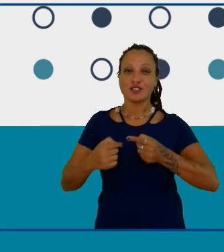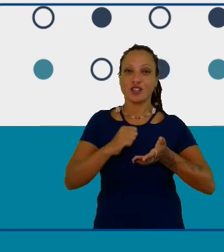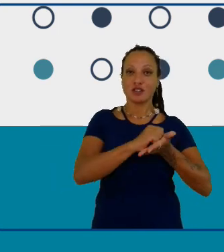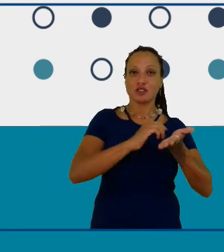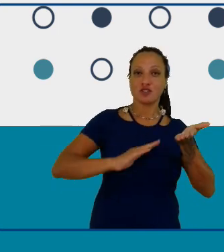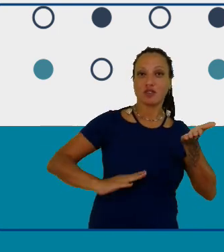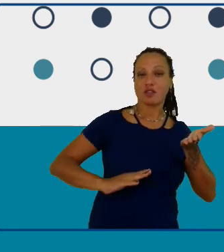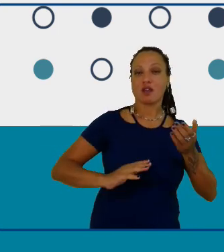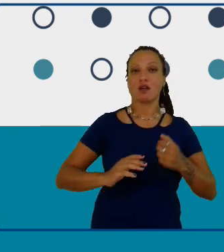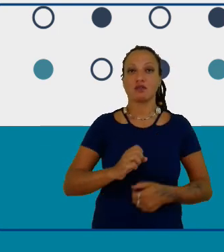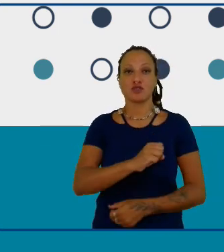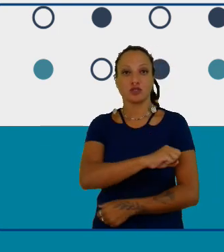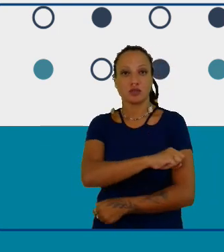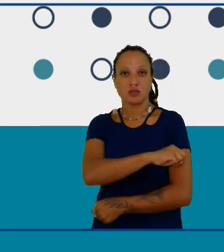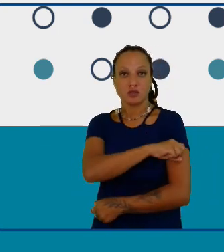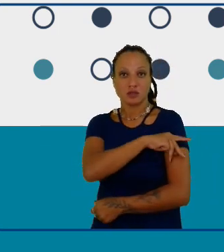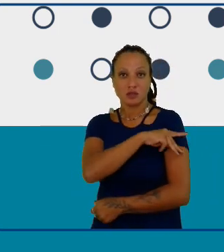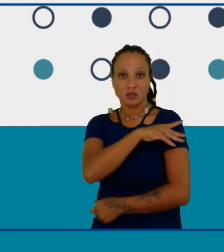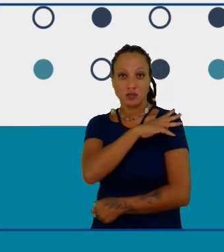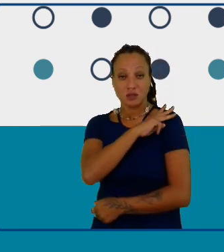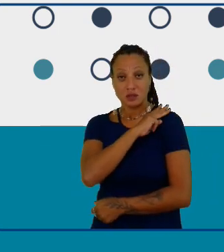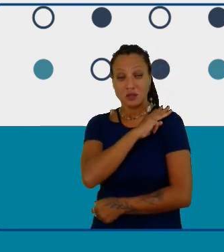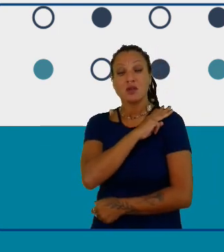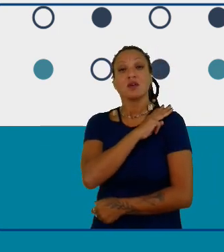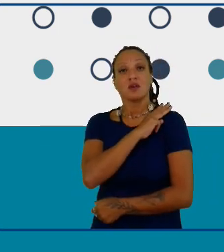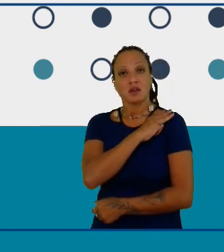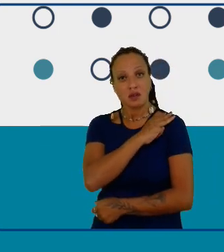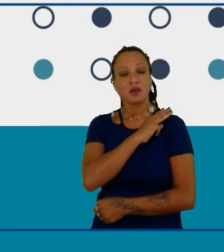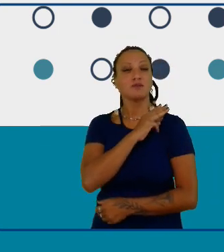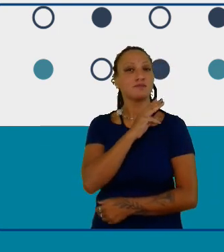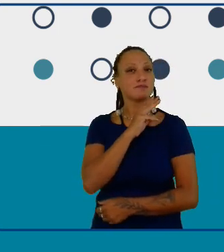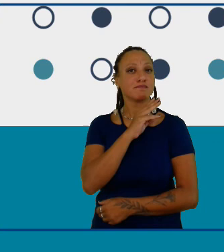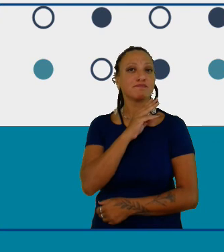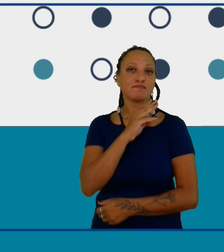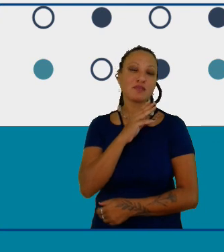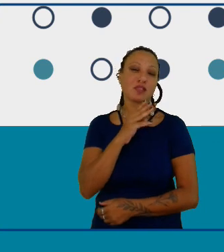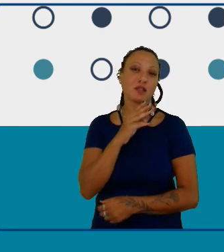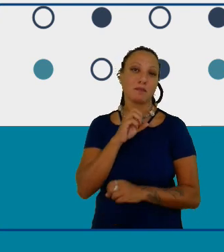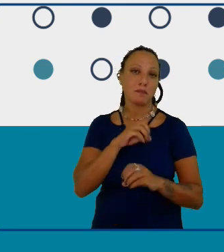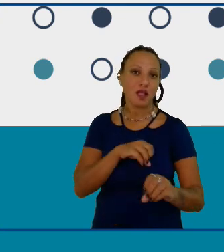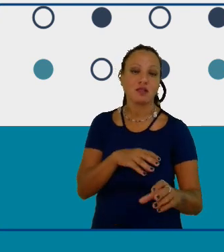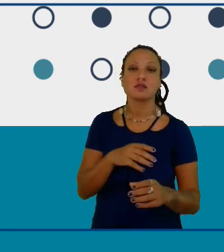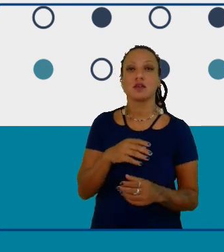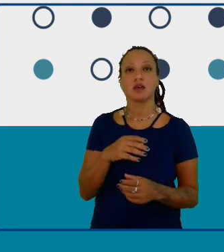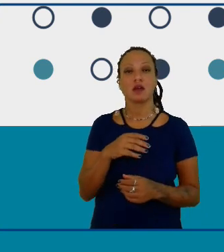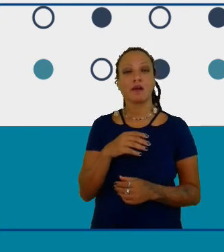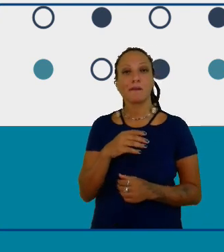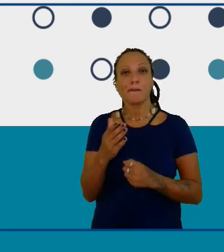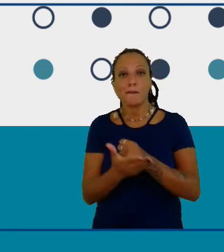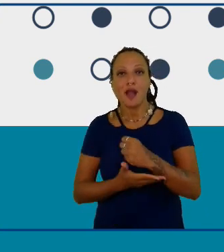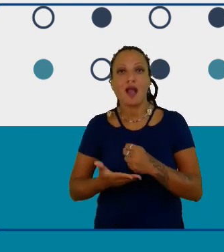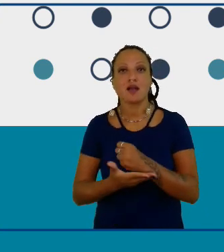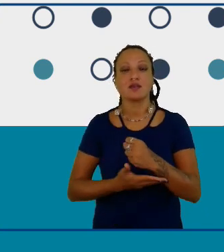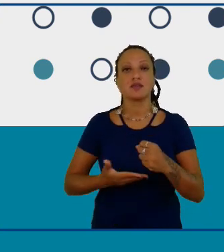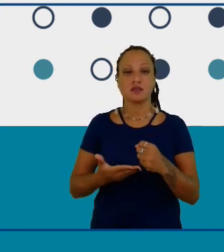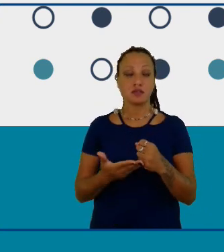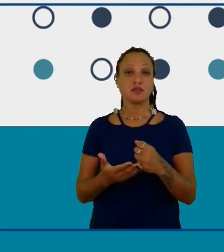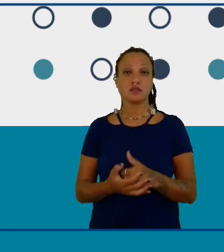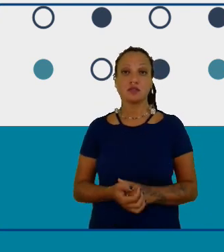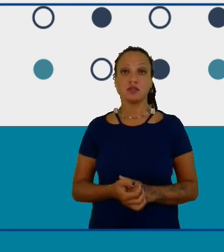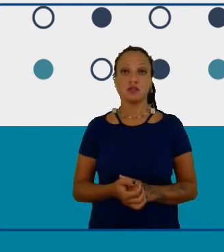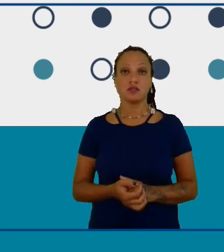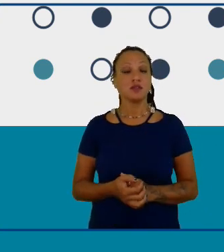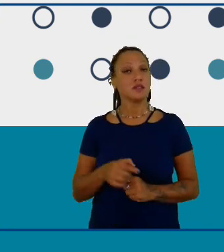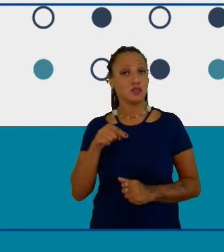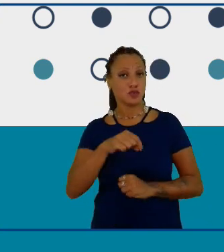básica especialmente que sejam baseadas em evidências isso é muito importante pra gente é um movimento que a gente está fazendo no Brasil